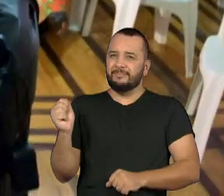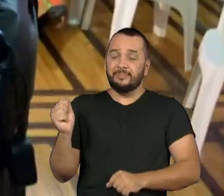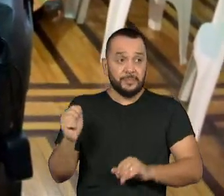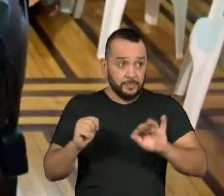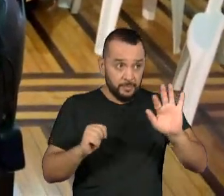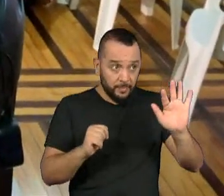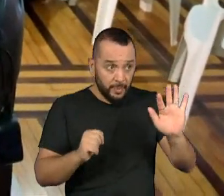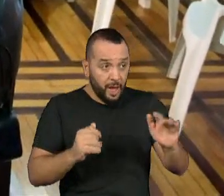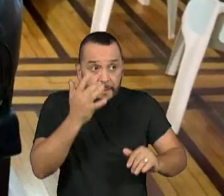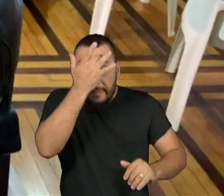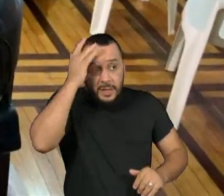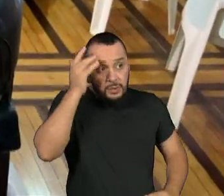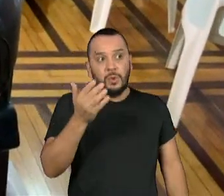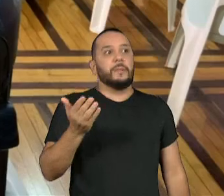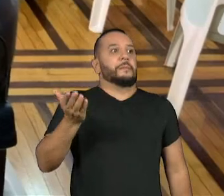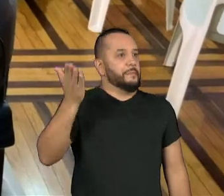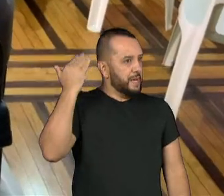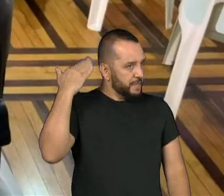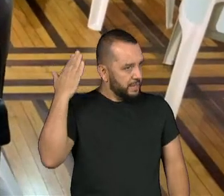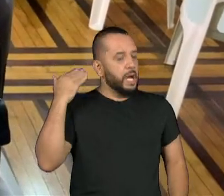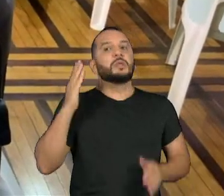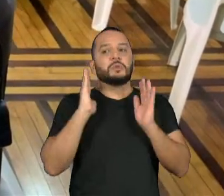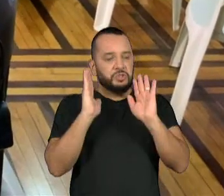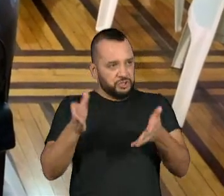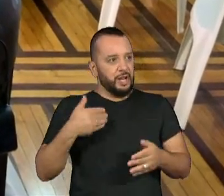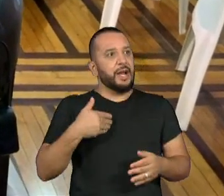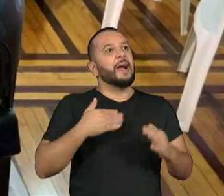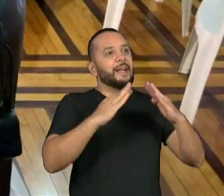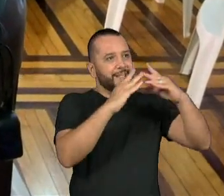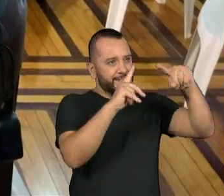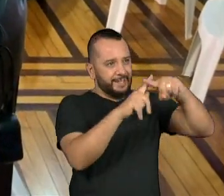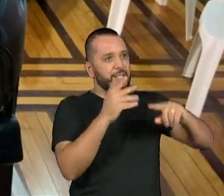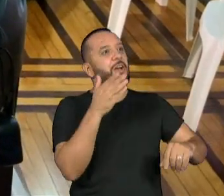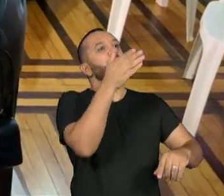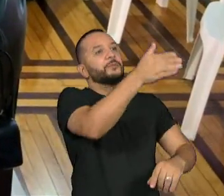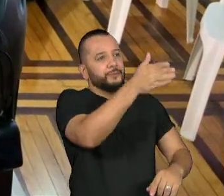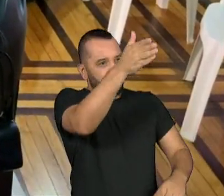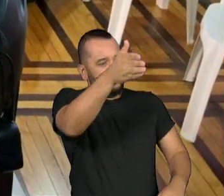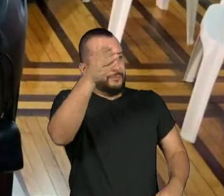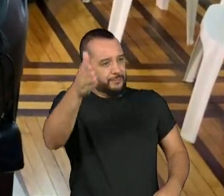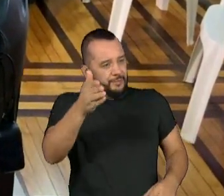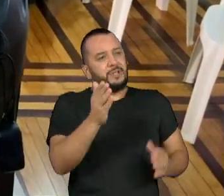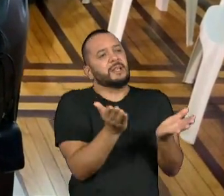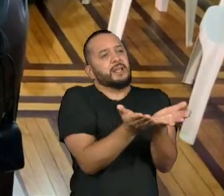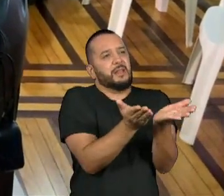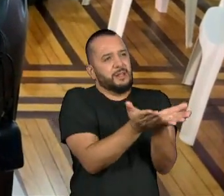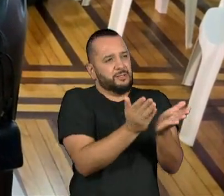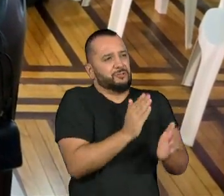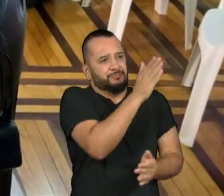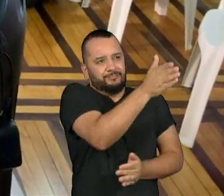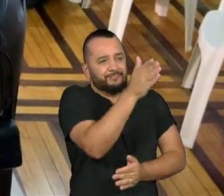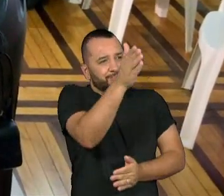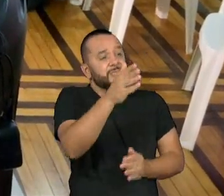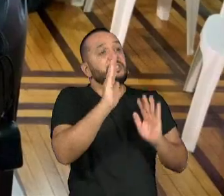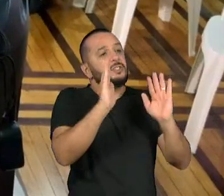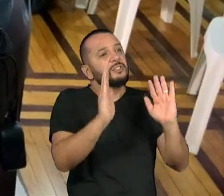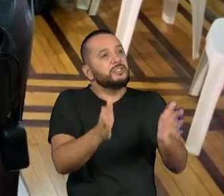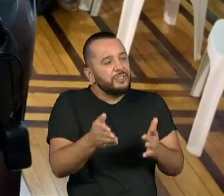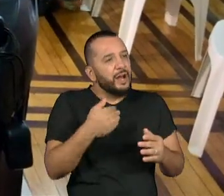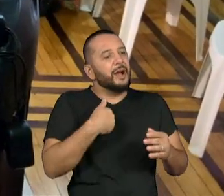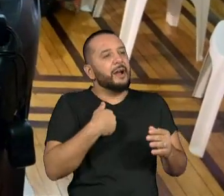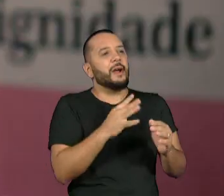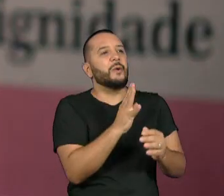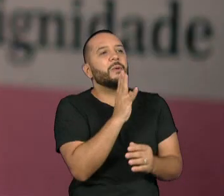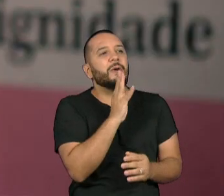já estiveram dentro de uma igreja evangélica. Normalmente, elas já tiveram a oportunidade de ouvir a